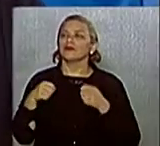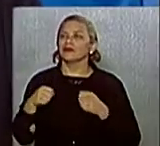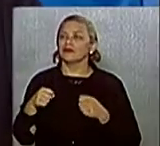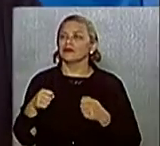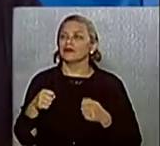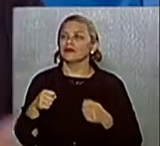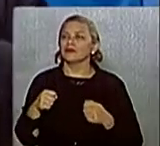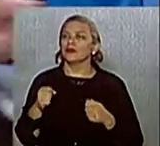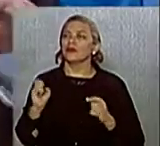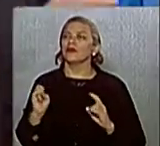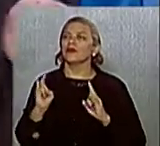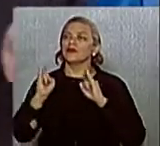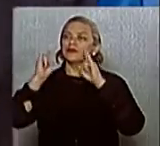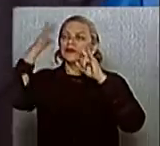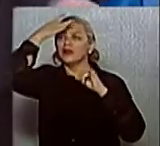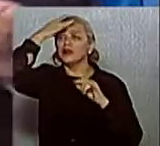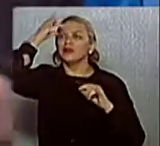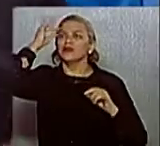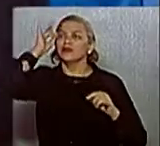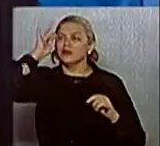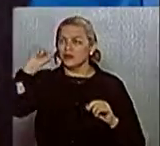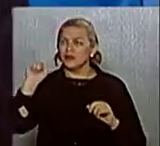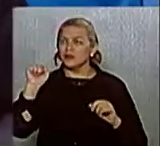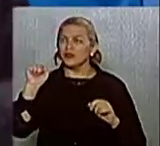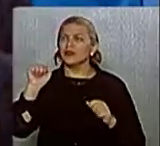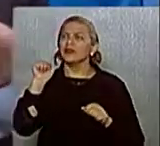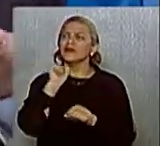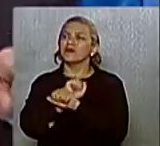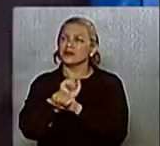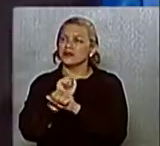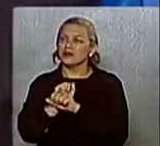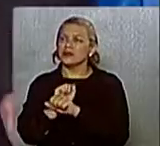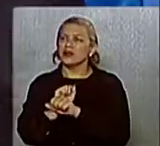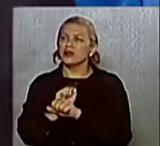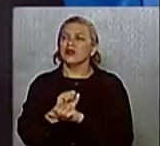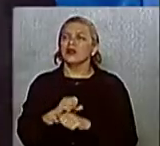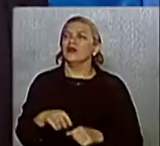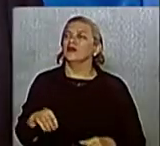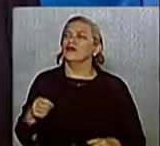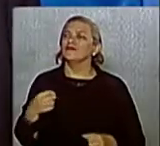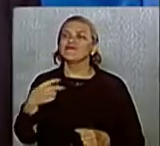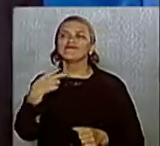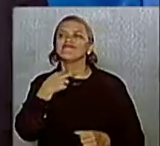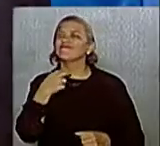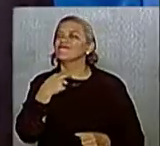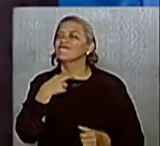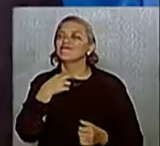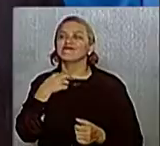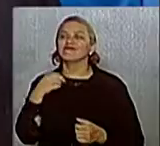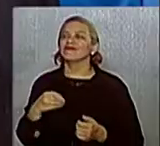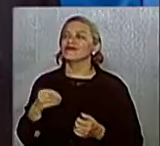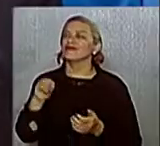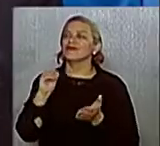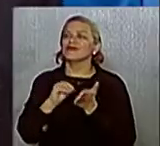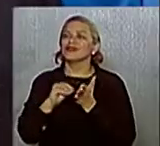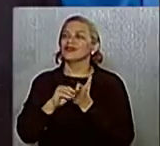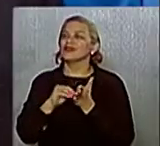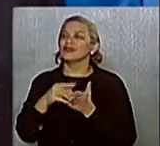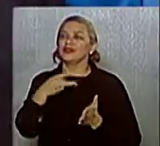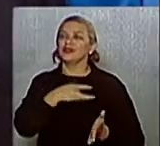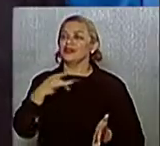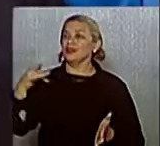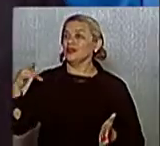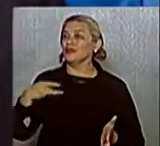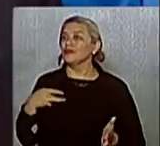segurar um pouco. Eu não podia deixar faltar saúde. Eu não podia deixar faltar escola para as nossas crianças. O prédio onde o prefeito